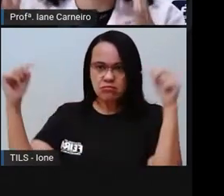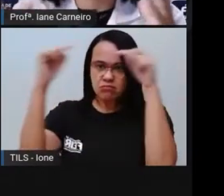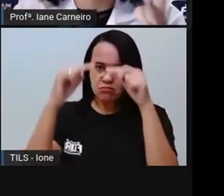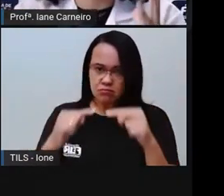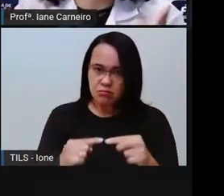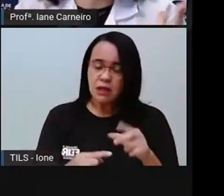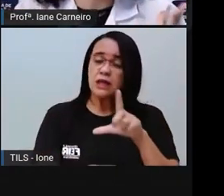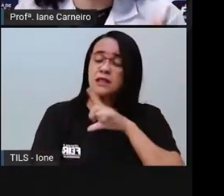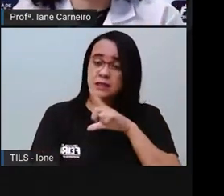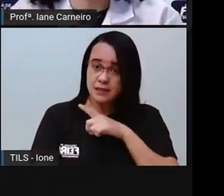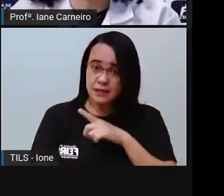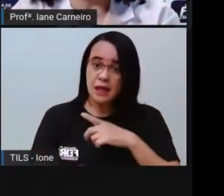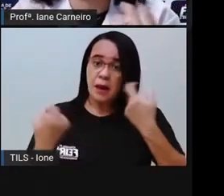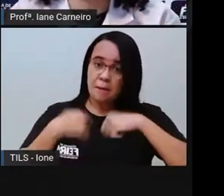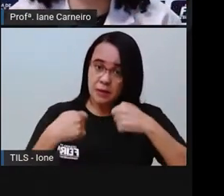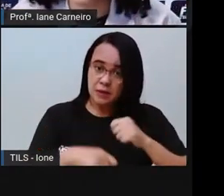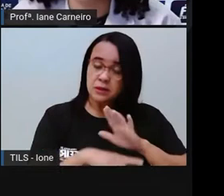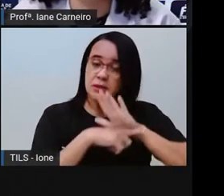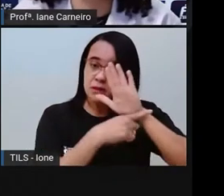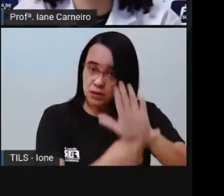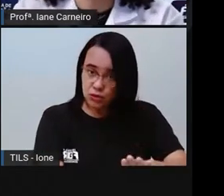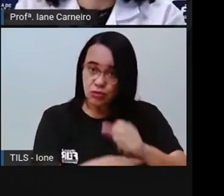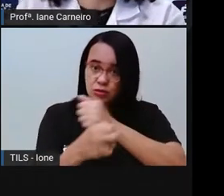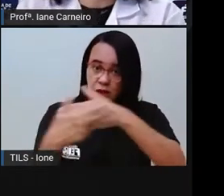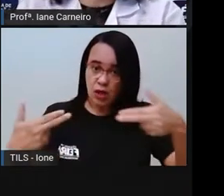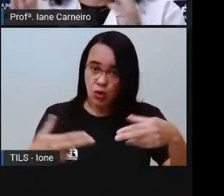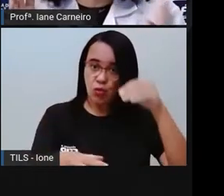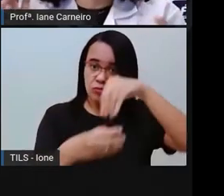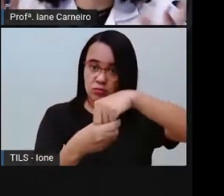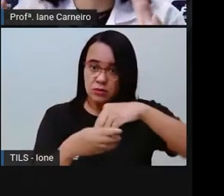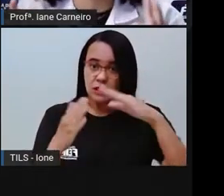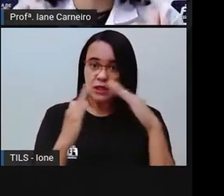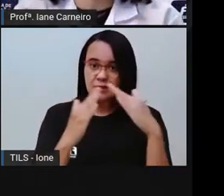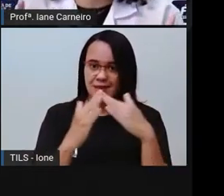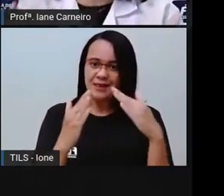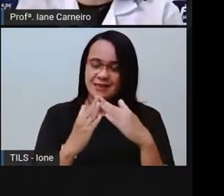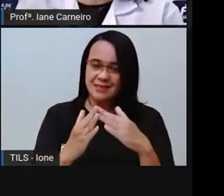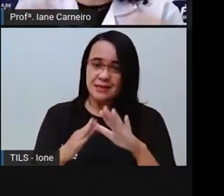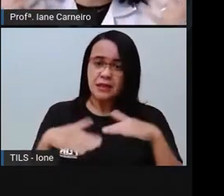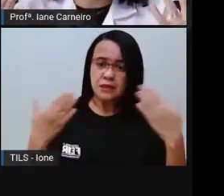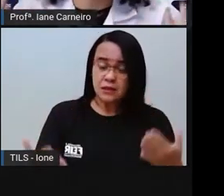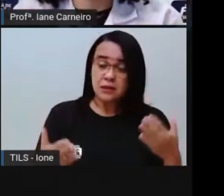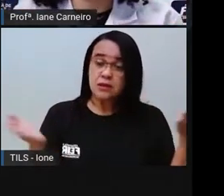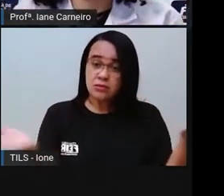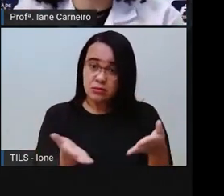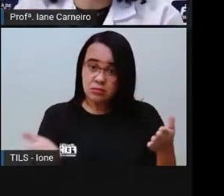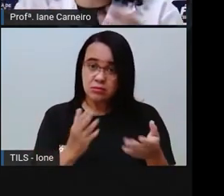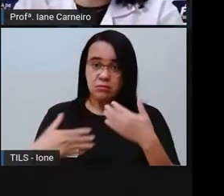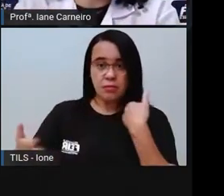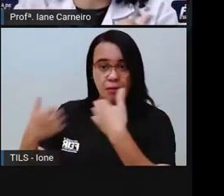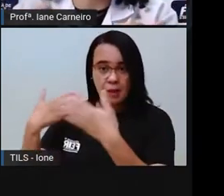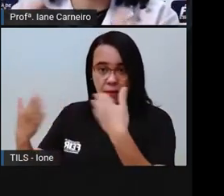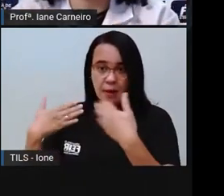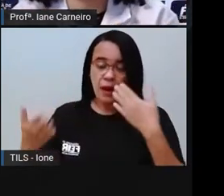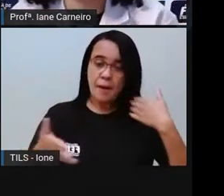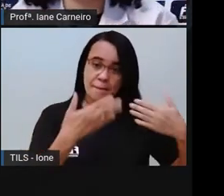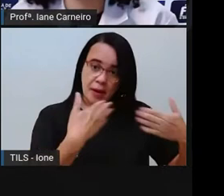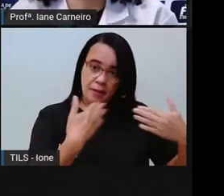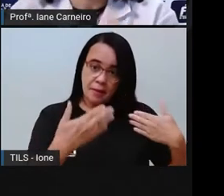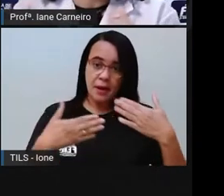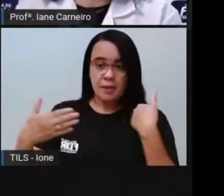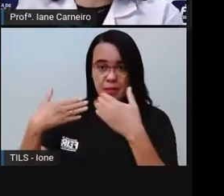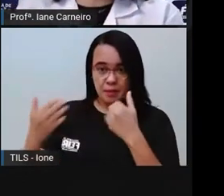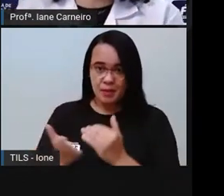e que elas têm que ajudar nos afazeres domésticos. Então a gente vai conversar sobre isso e vocês entenderem, né? De novo, a Pro relembra